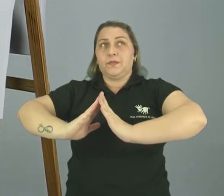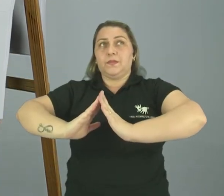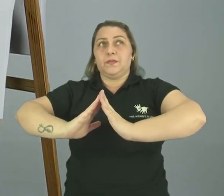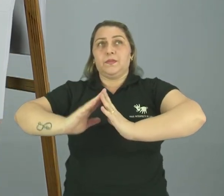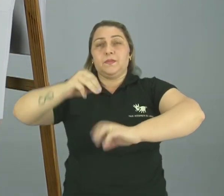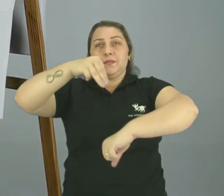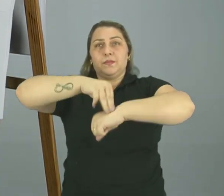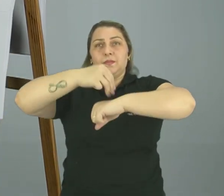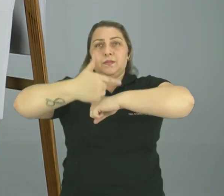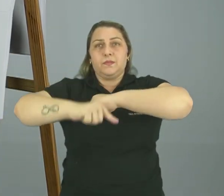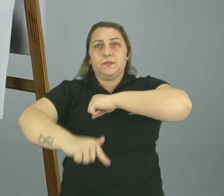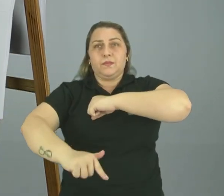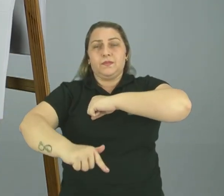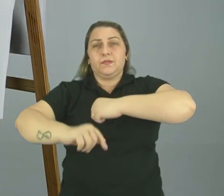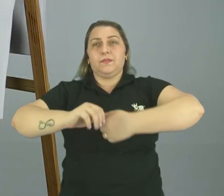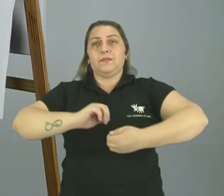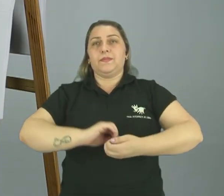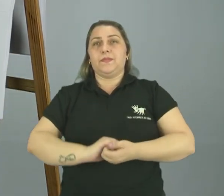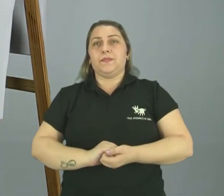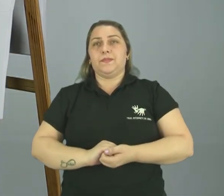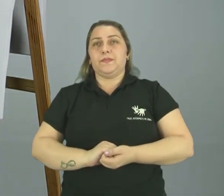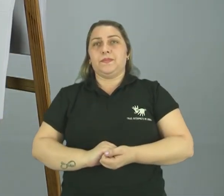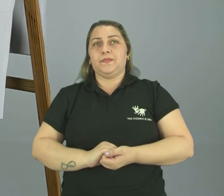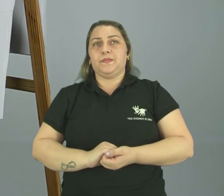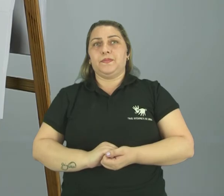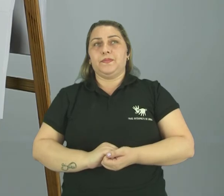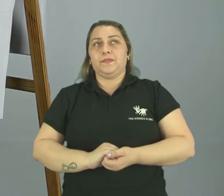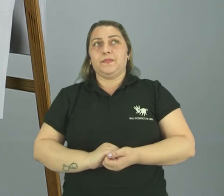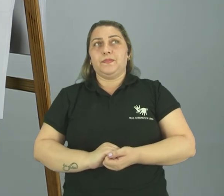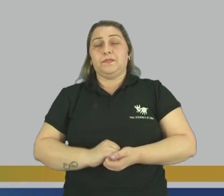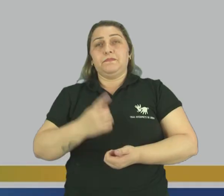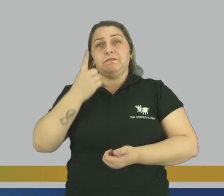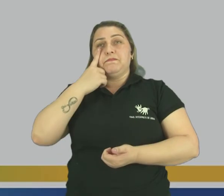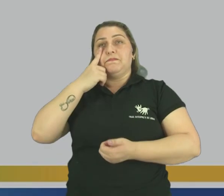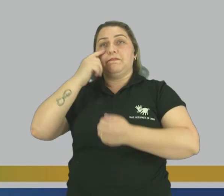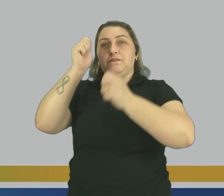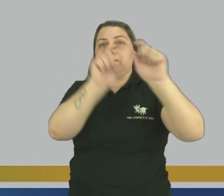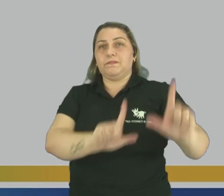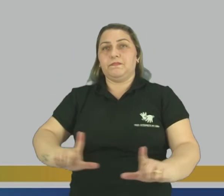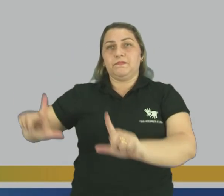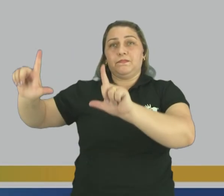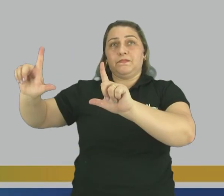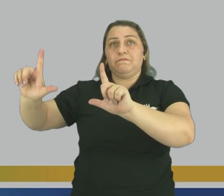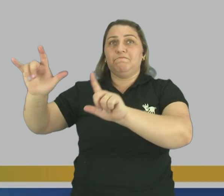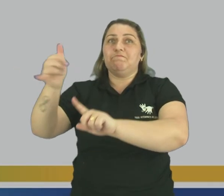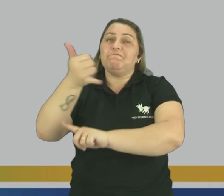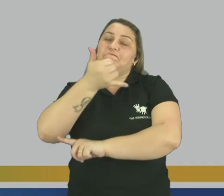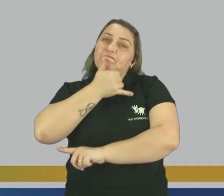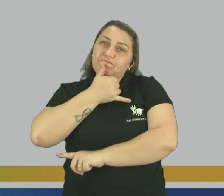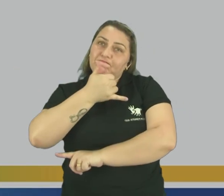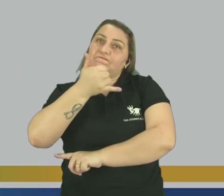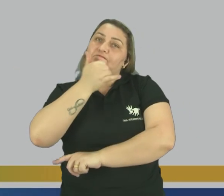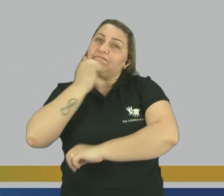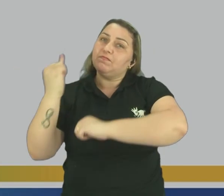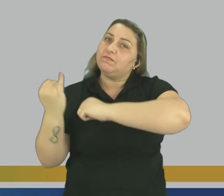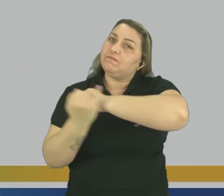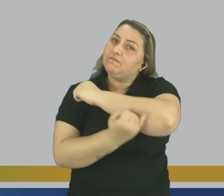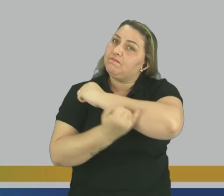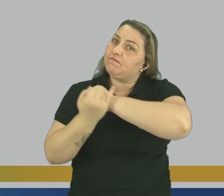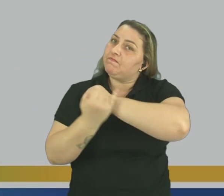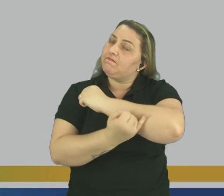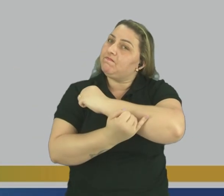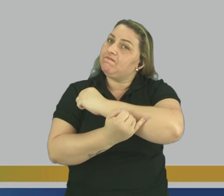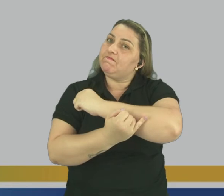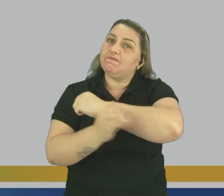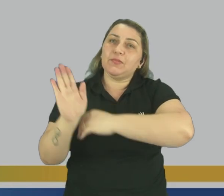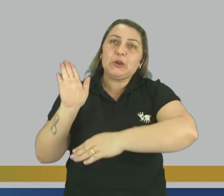Pessoas Morando Em Mancio Lima Olhando aqui Na telinha Infelizmente A infraestrutura Não tem